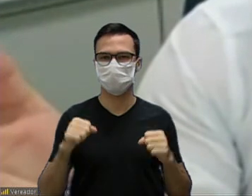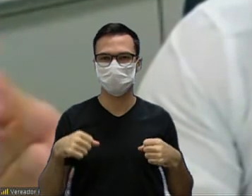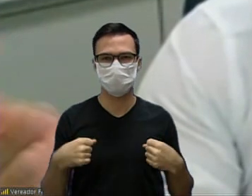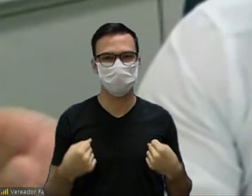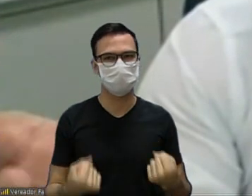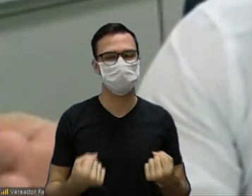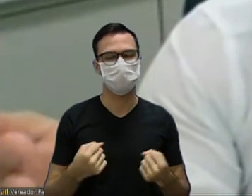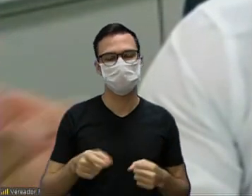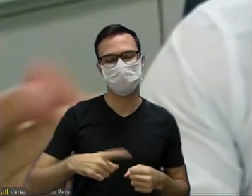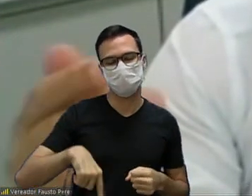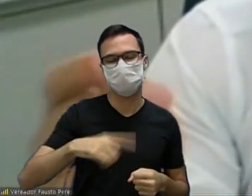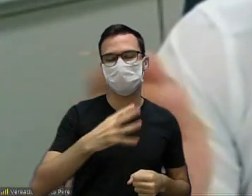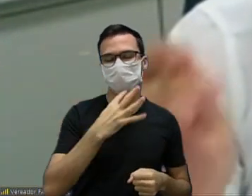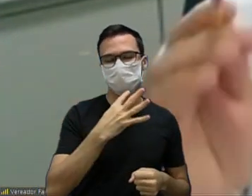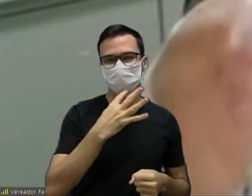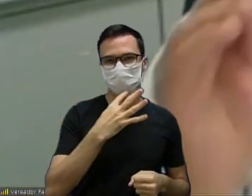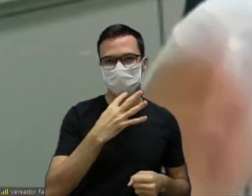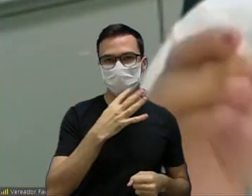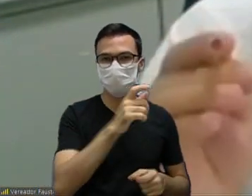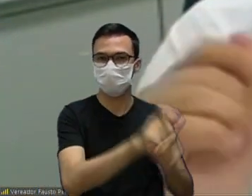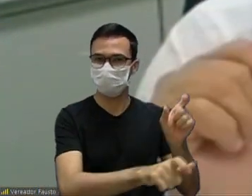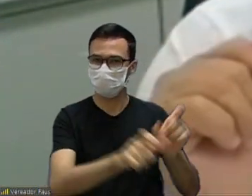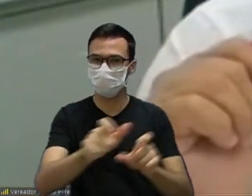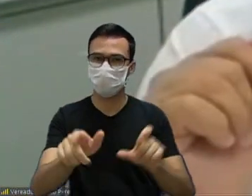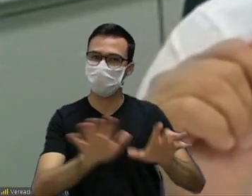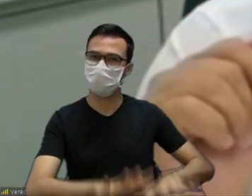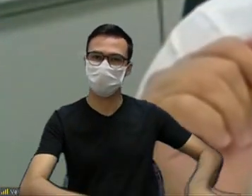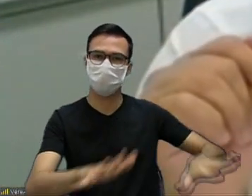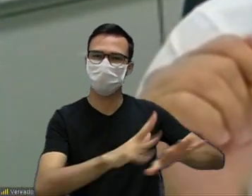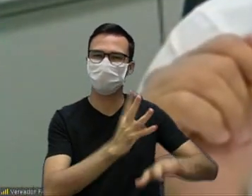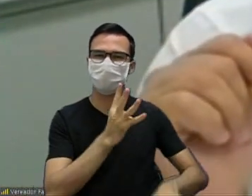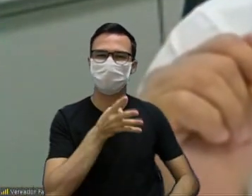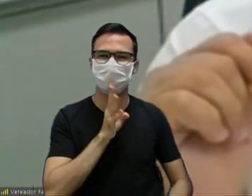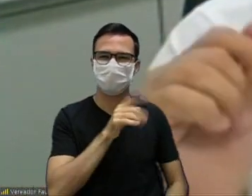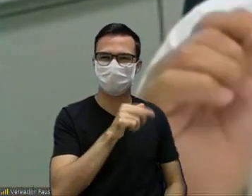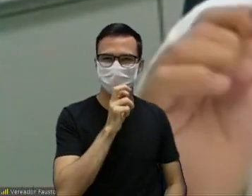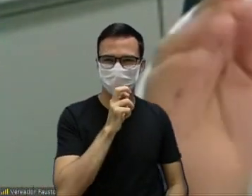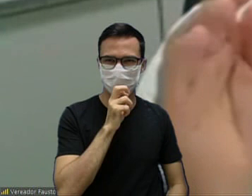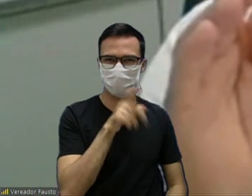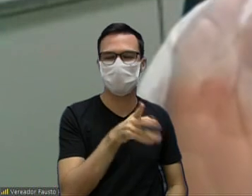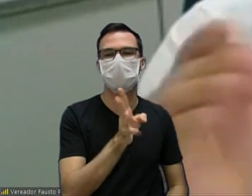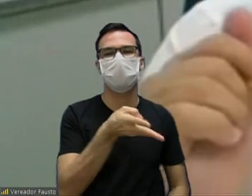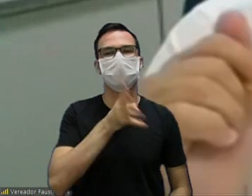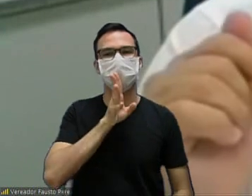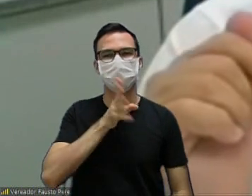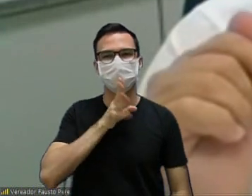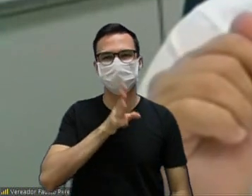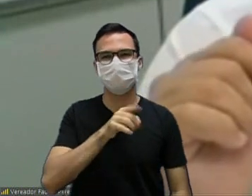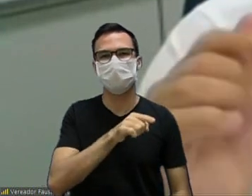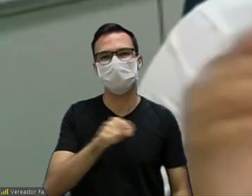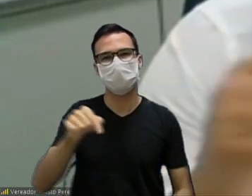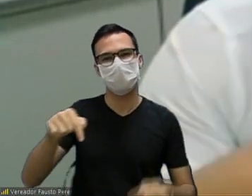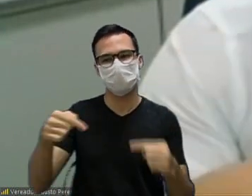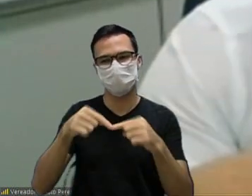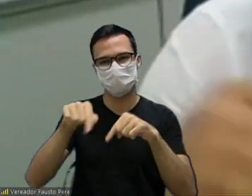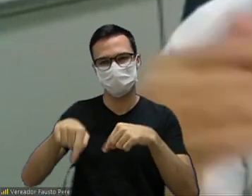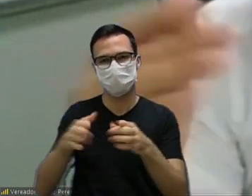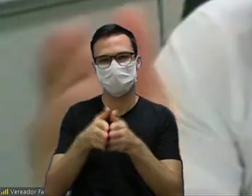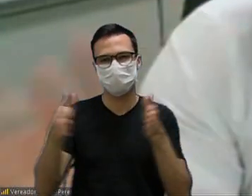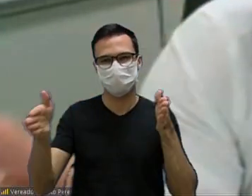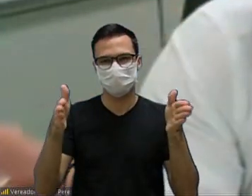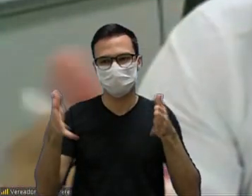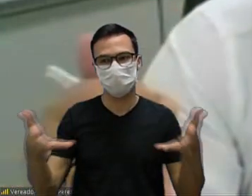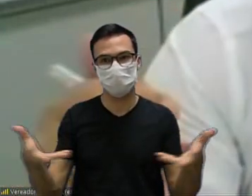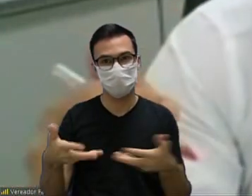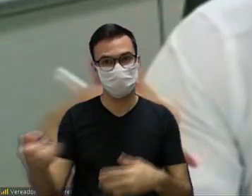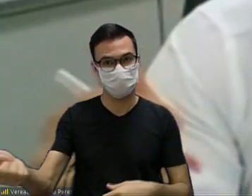tempo a gente reconhece e a população de Sorocaba reconhece o atendimento que esses médicos deram para eles aqui durante o período que ficou agora